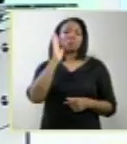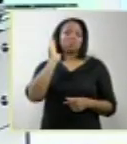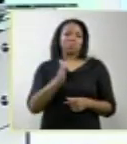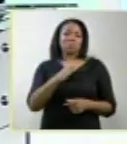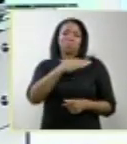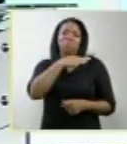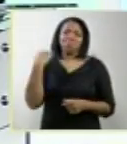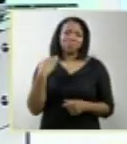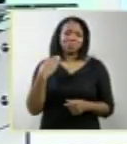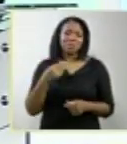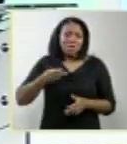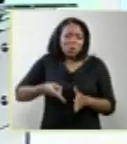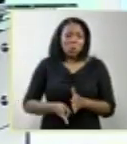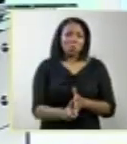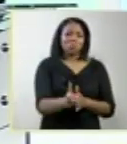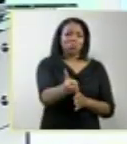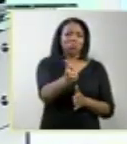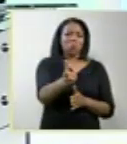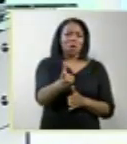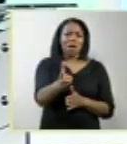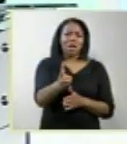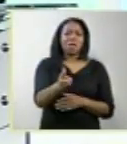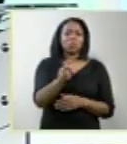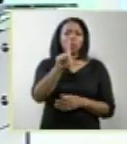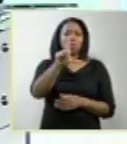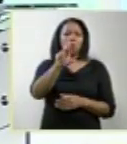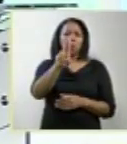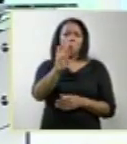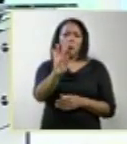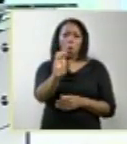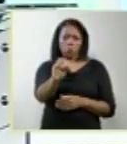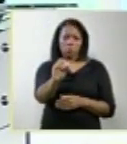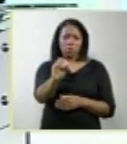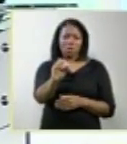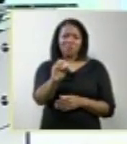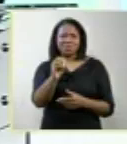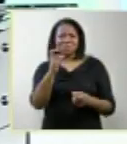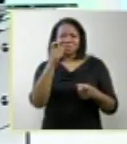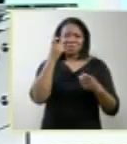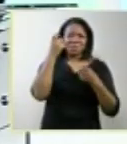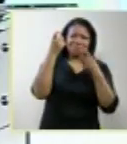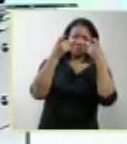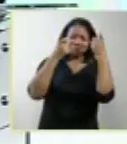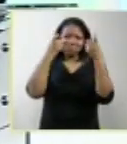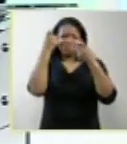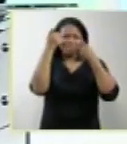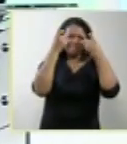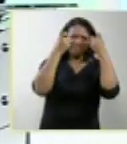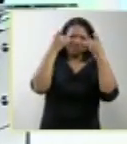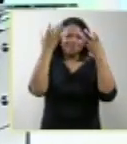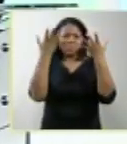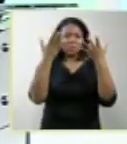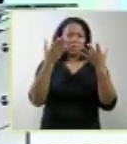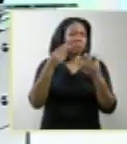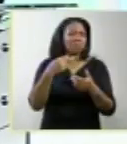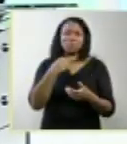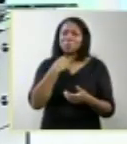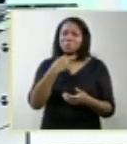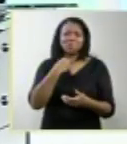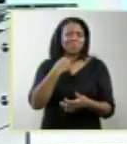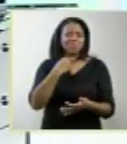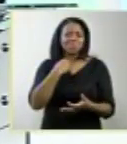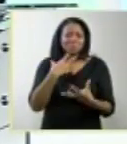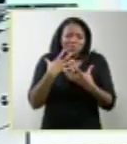permanecer num luto durante seis meses seria uma tortura psicológica que não podemos aceitar frente